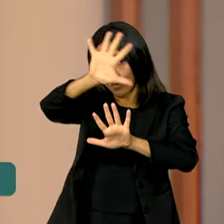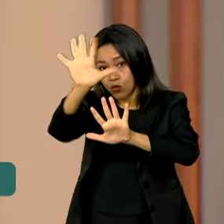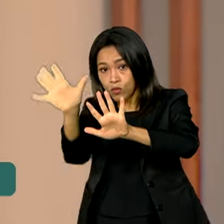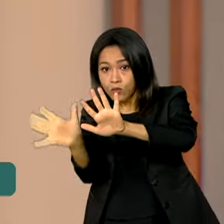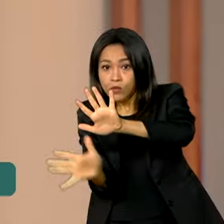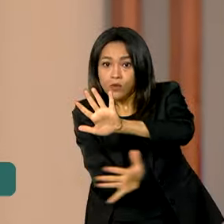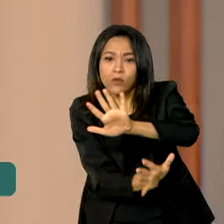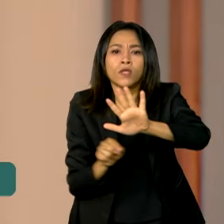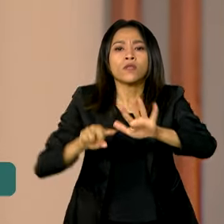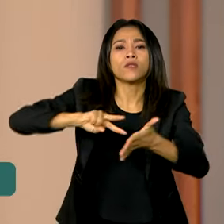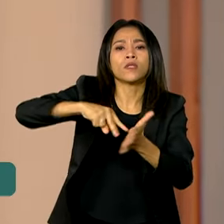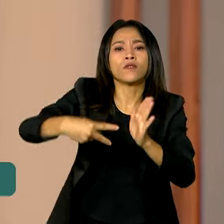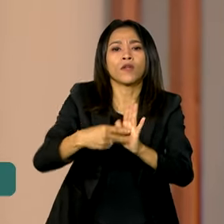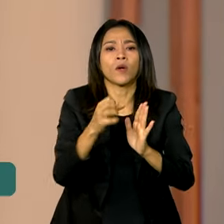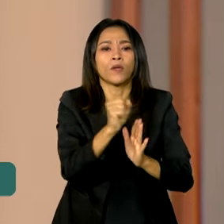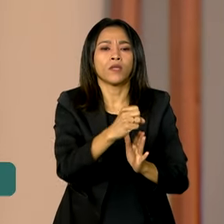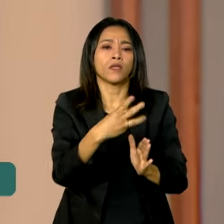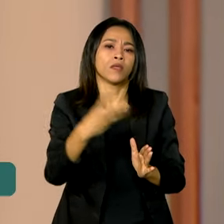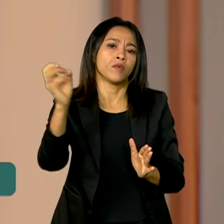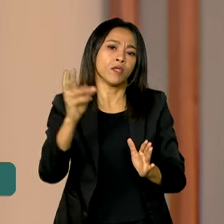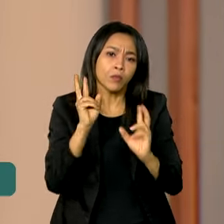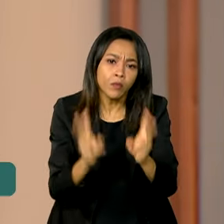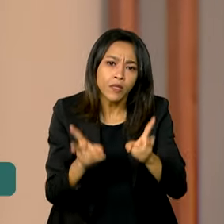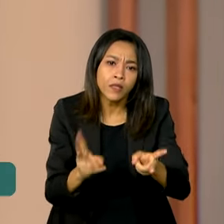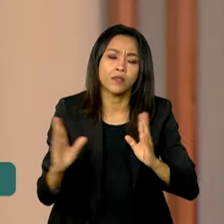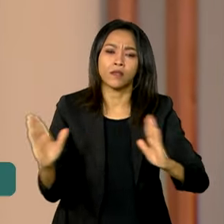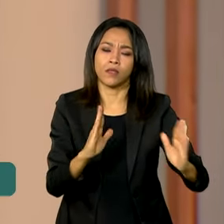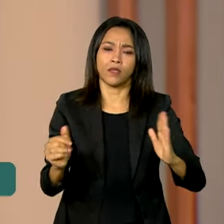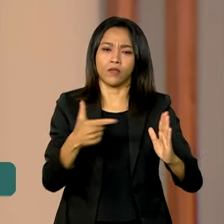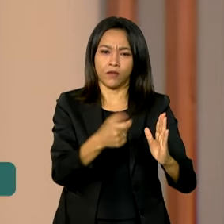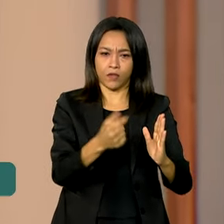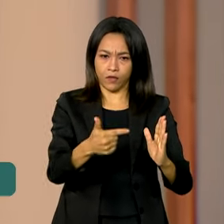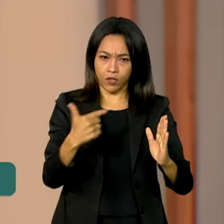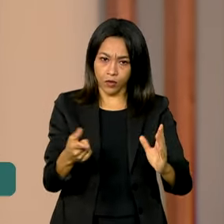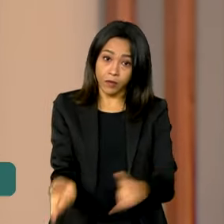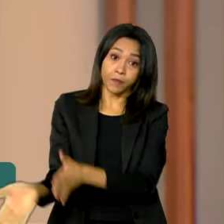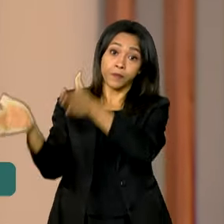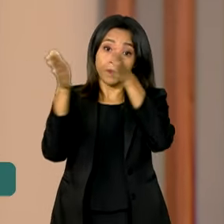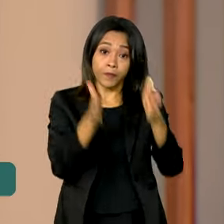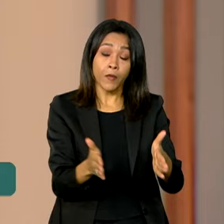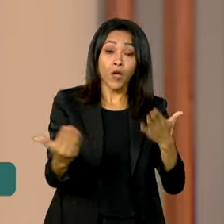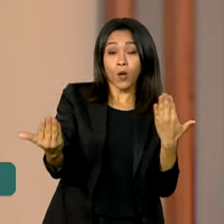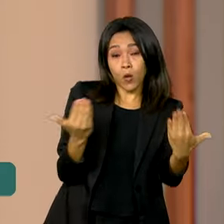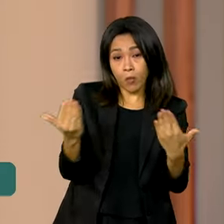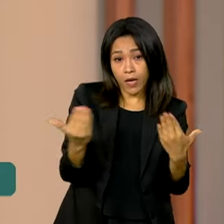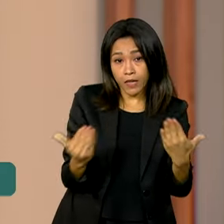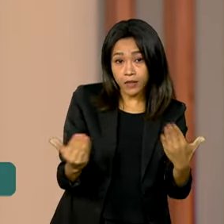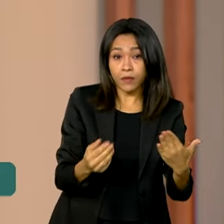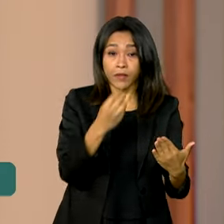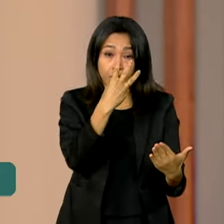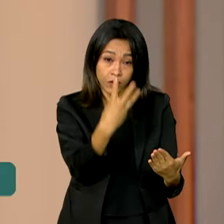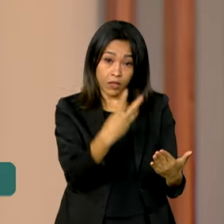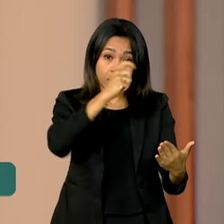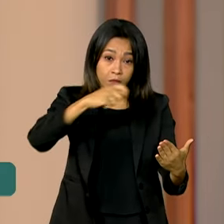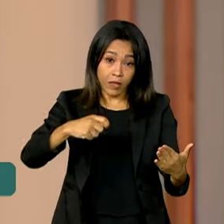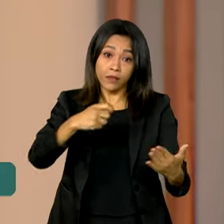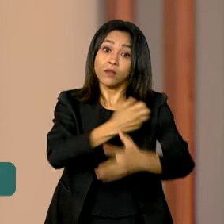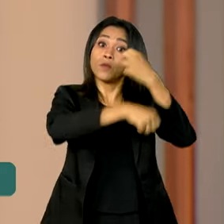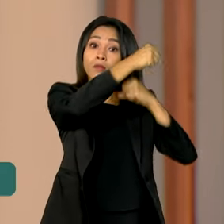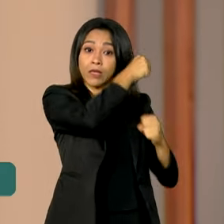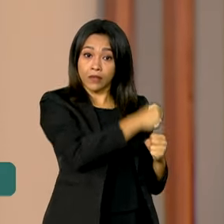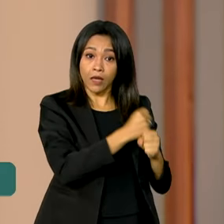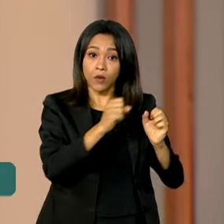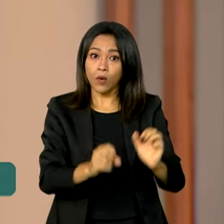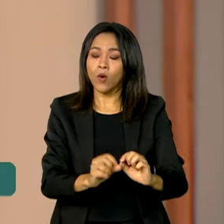83% em relação ao mesmo período de 2022. Já na comparação com os três primeiros trimestres do ano passado,